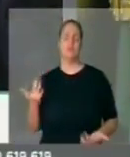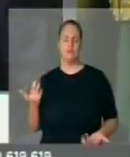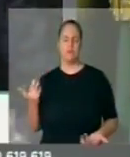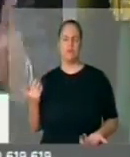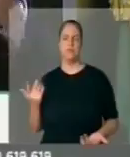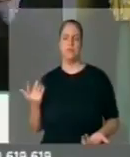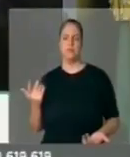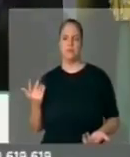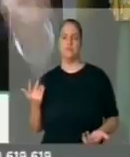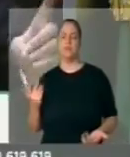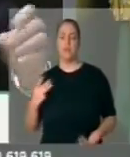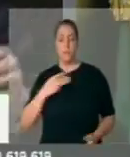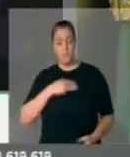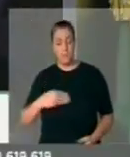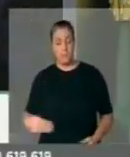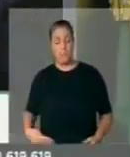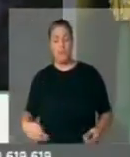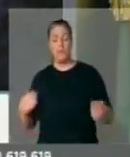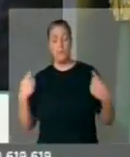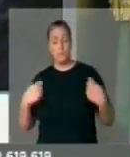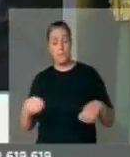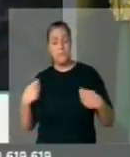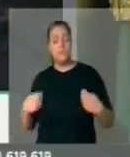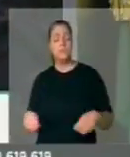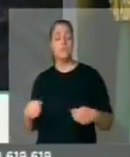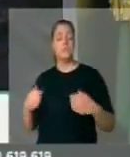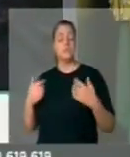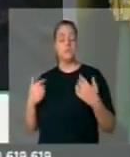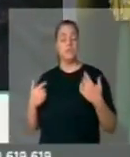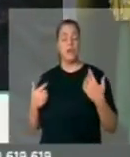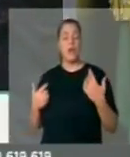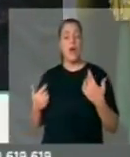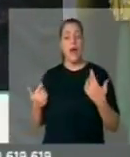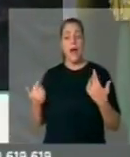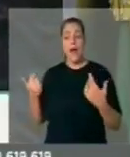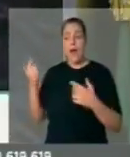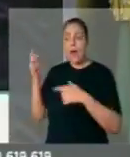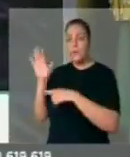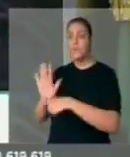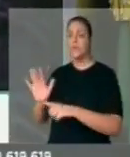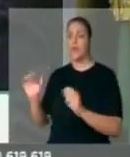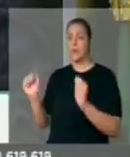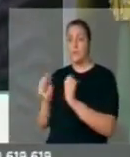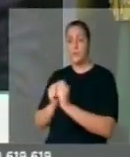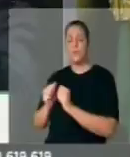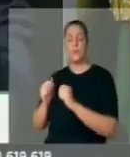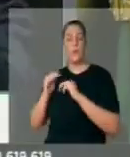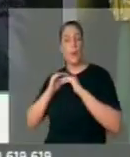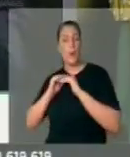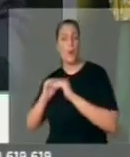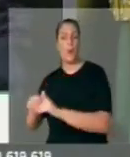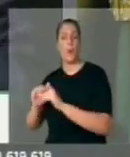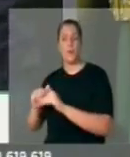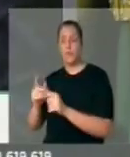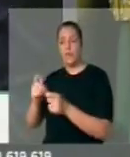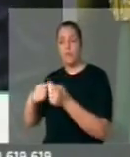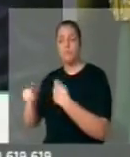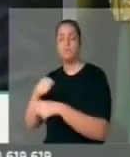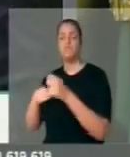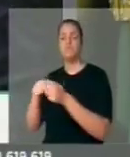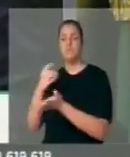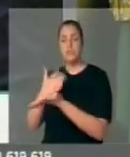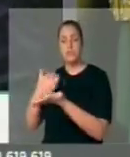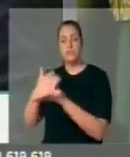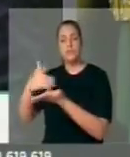os nossos ministros precisam ajudar a convencer a equipe econômica para que façam um refis